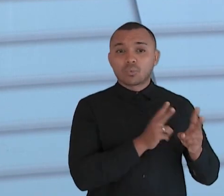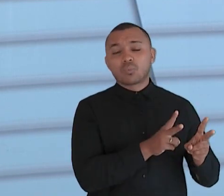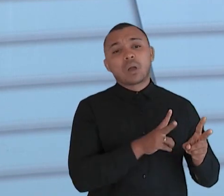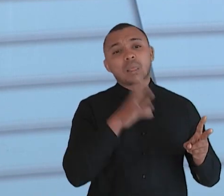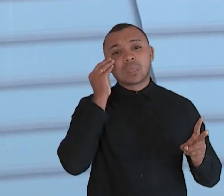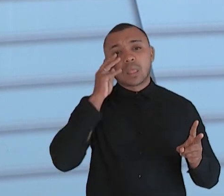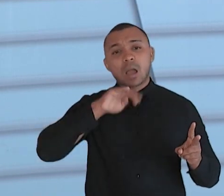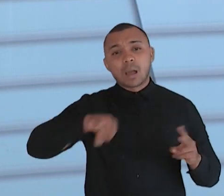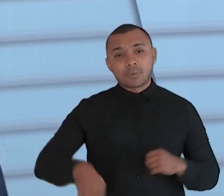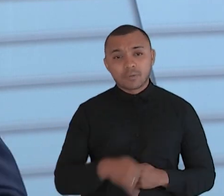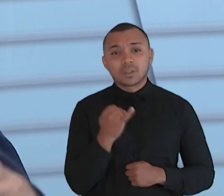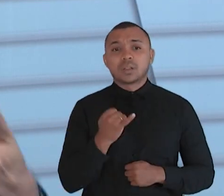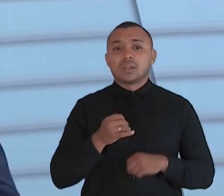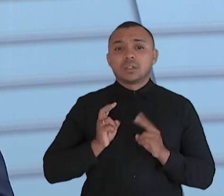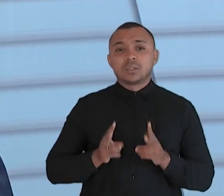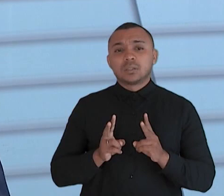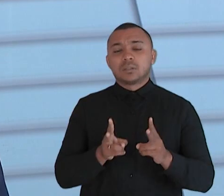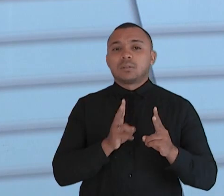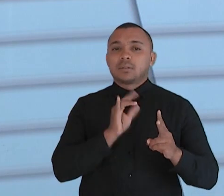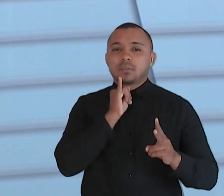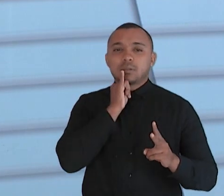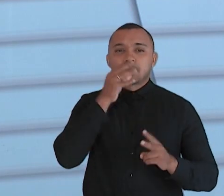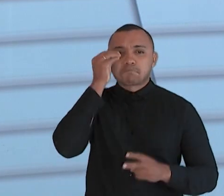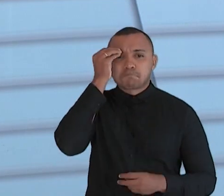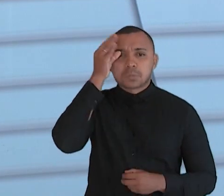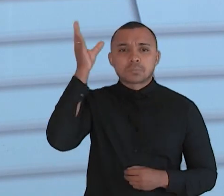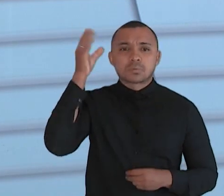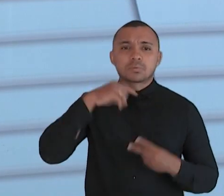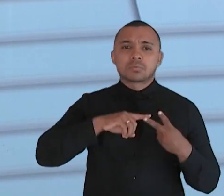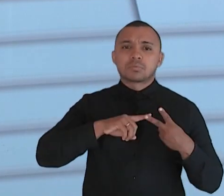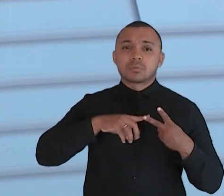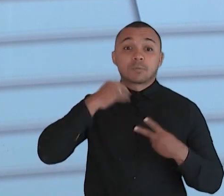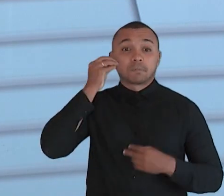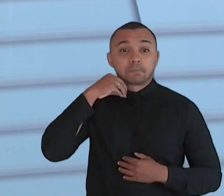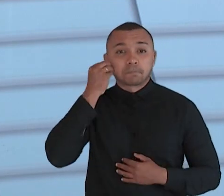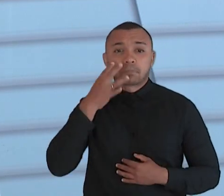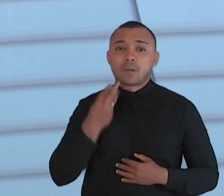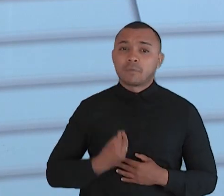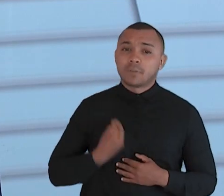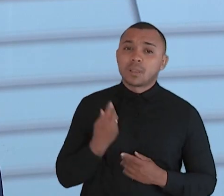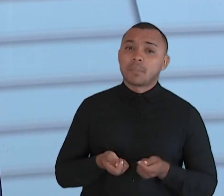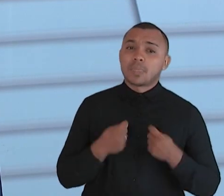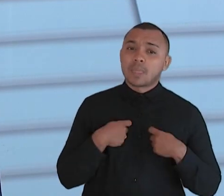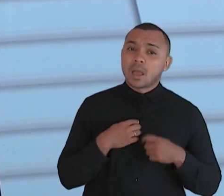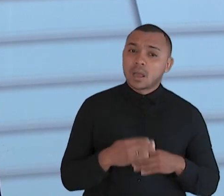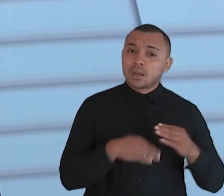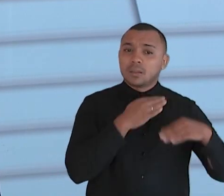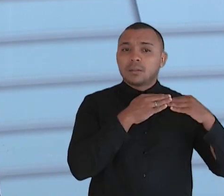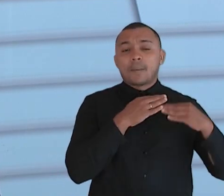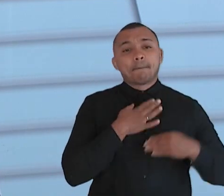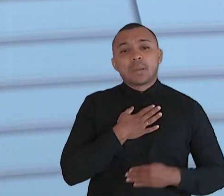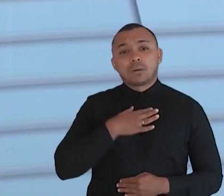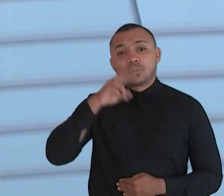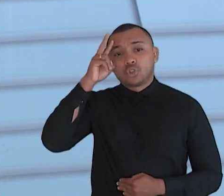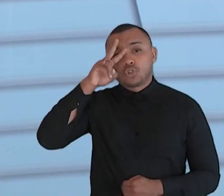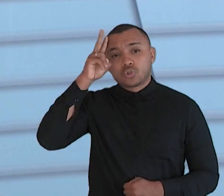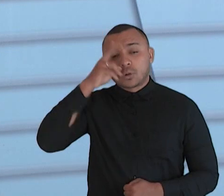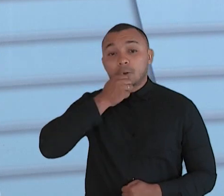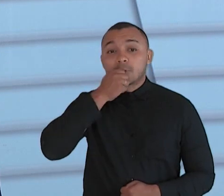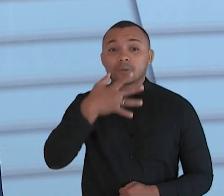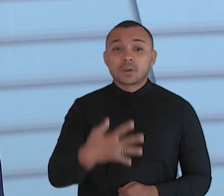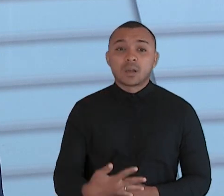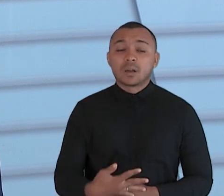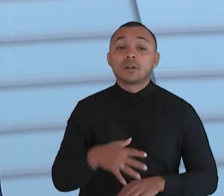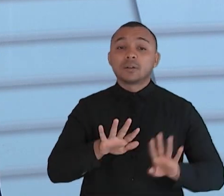essa oportunidade de conhecimento, de crescimento. Então, eu estou contando essa história, por quê? Porque isso tudo